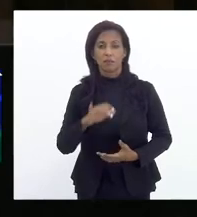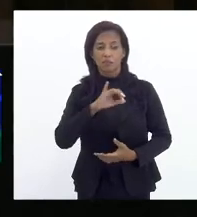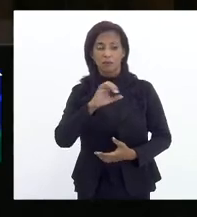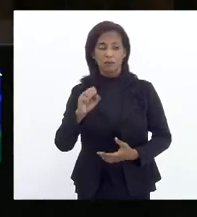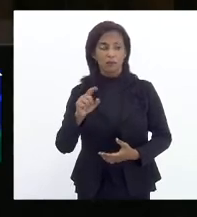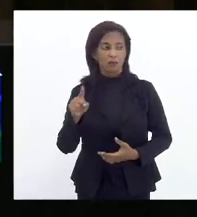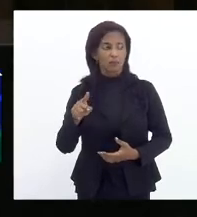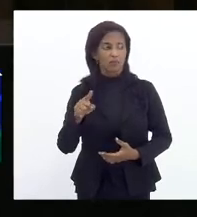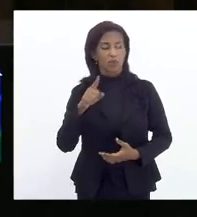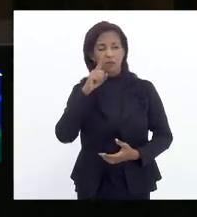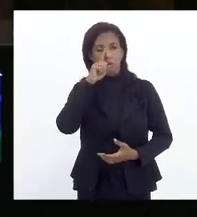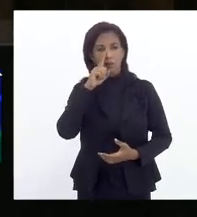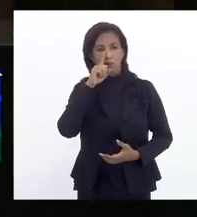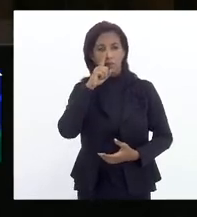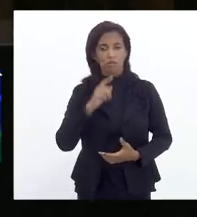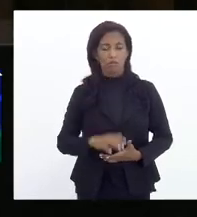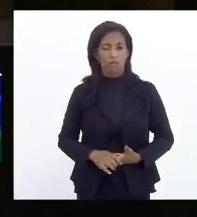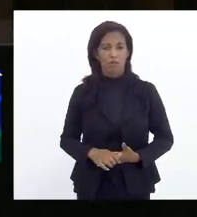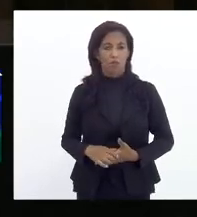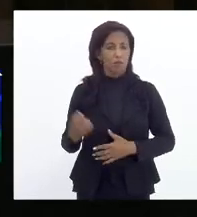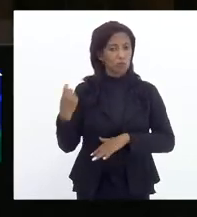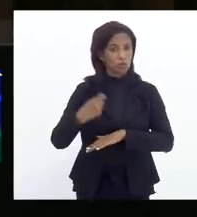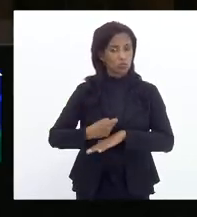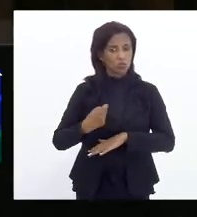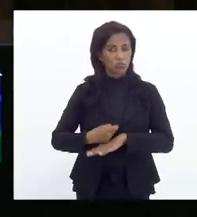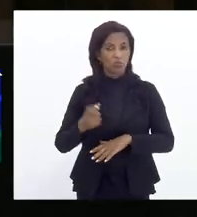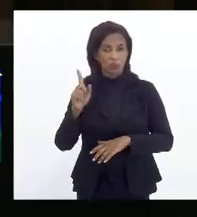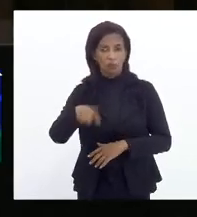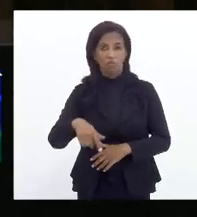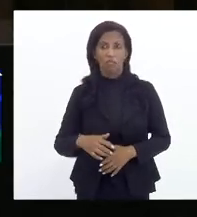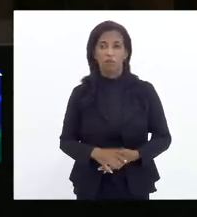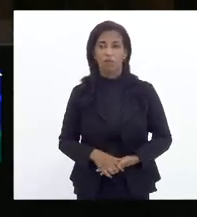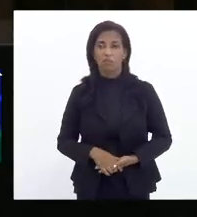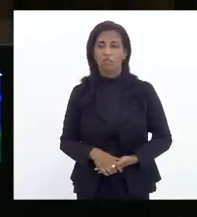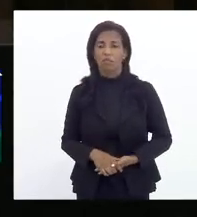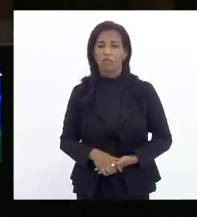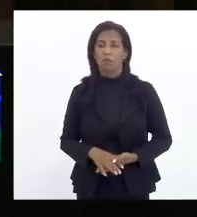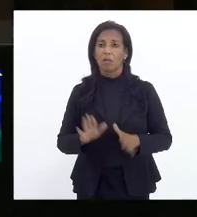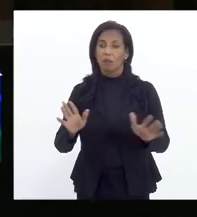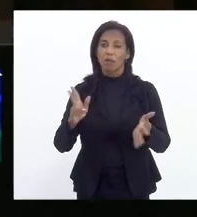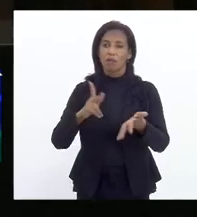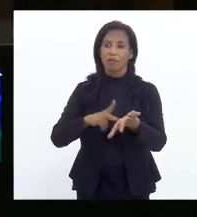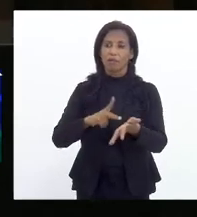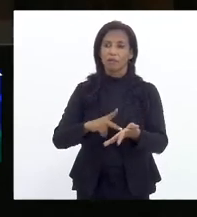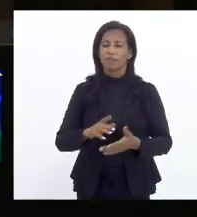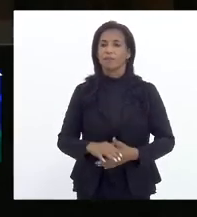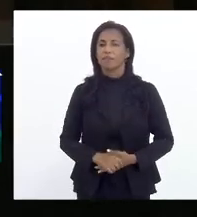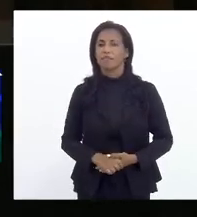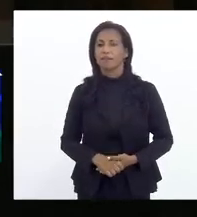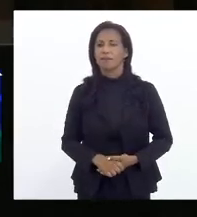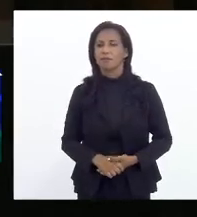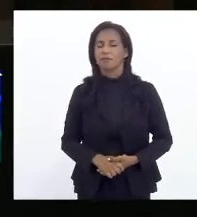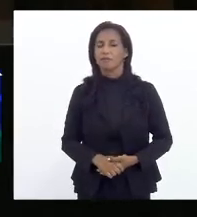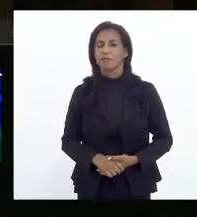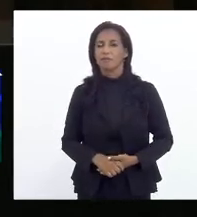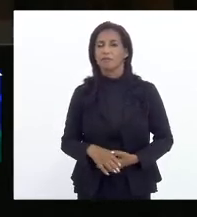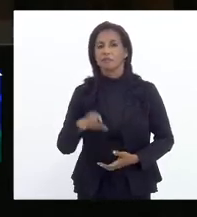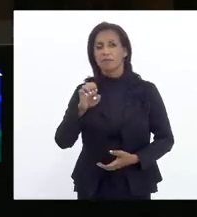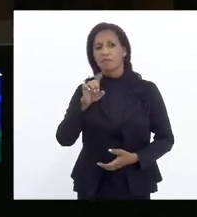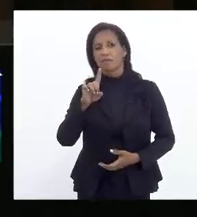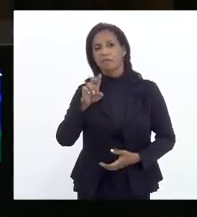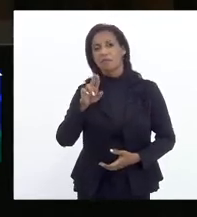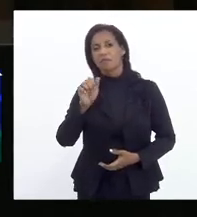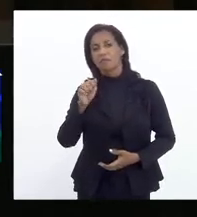é gravíssimo, duríssimo, é, mas é a verdade. Eduardo,